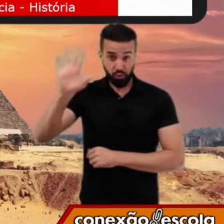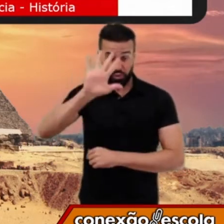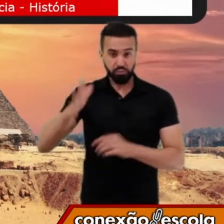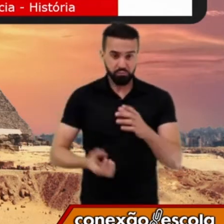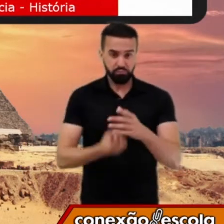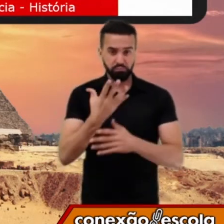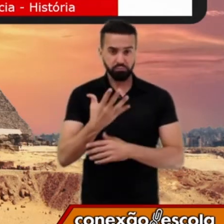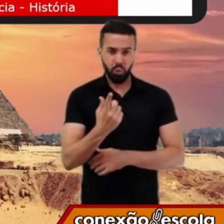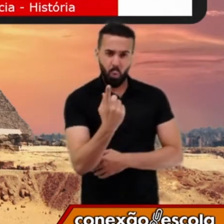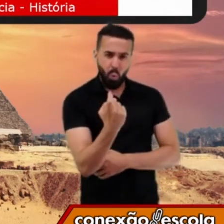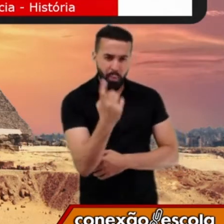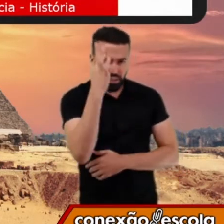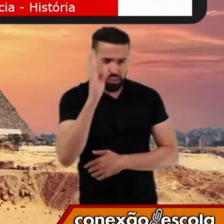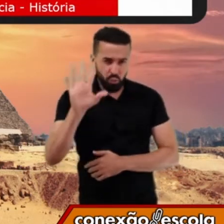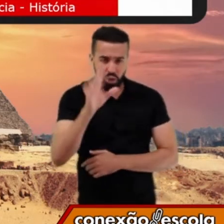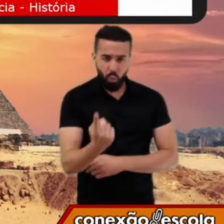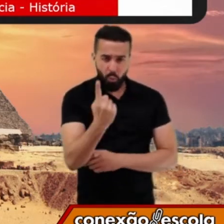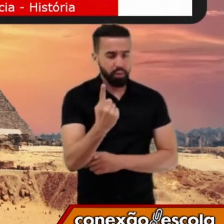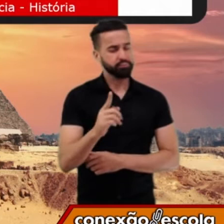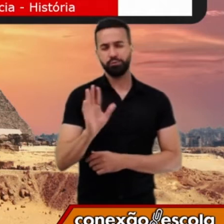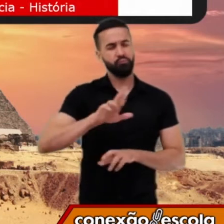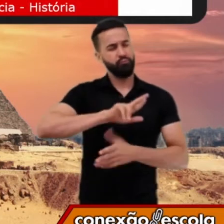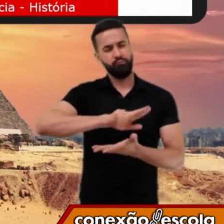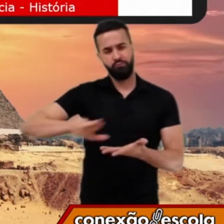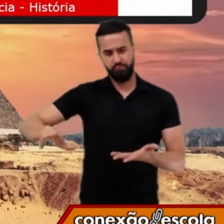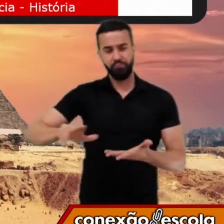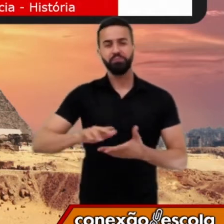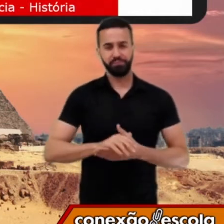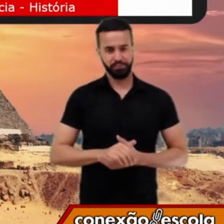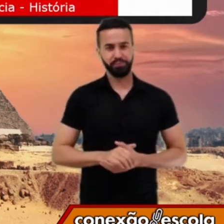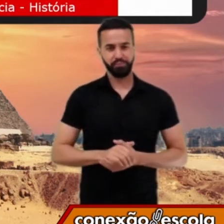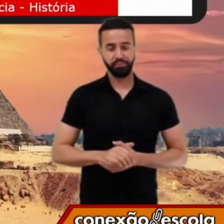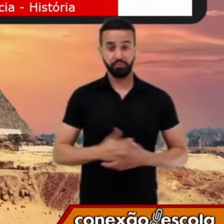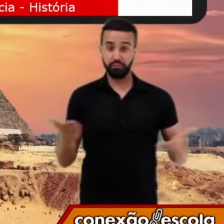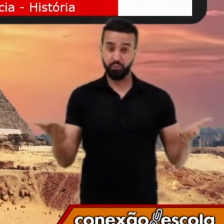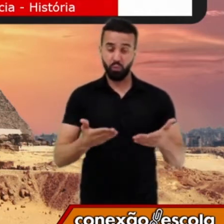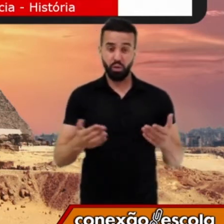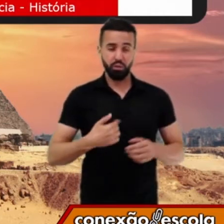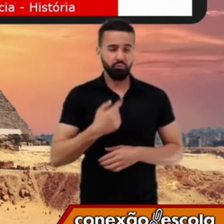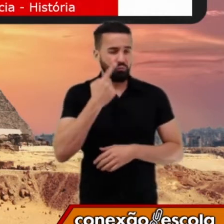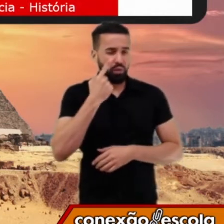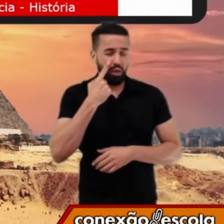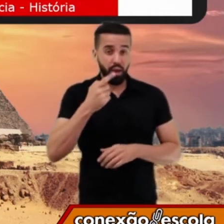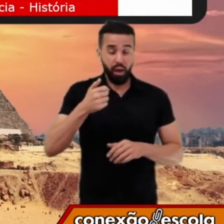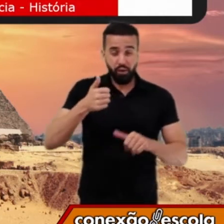teoria que explique a presença humana na Terra. Nós vamos analisar agora alguns